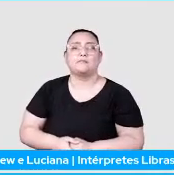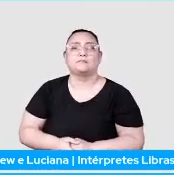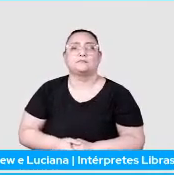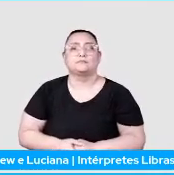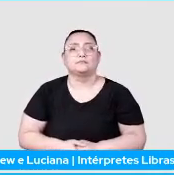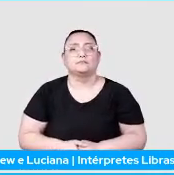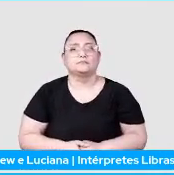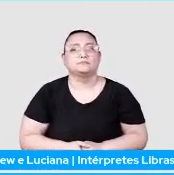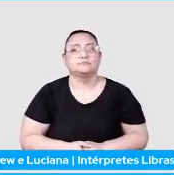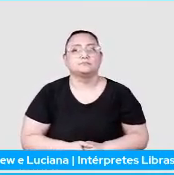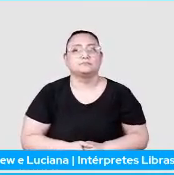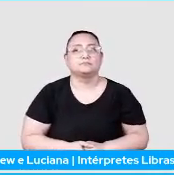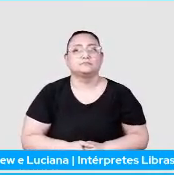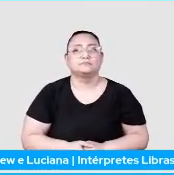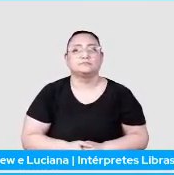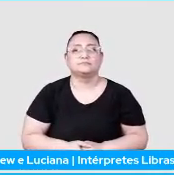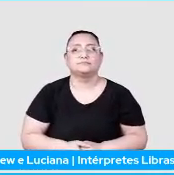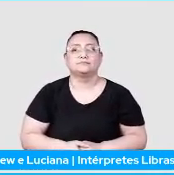Eita, já está perto de acabar.